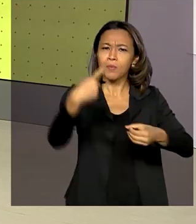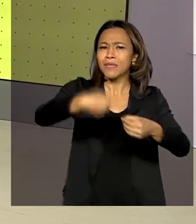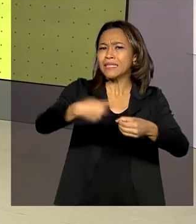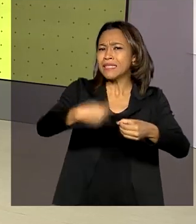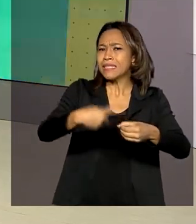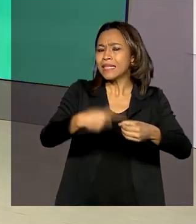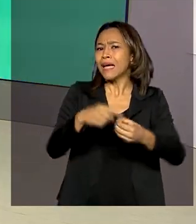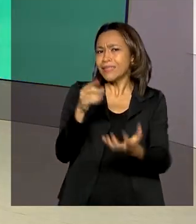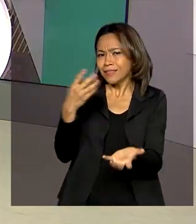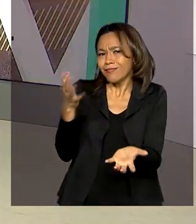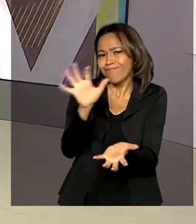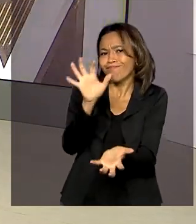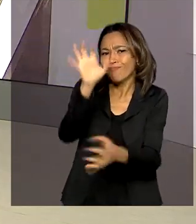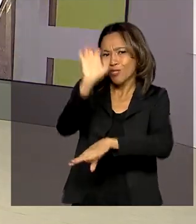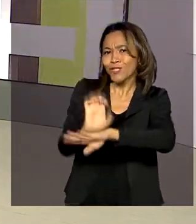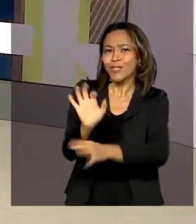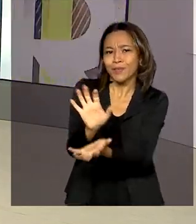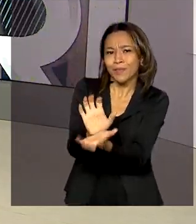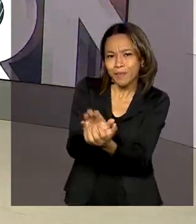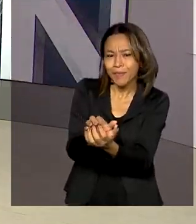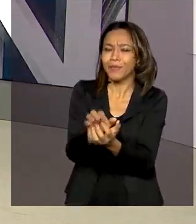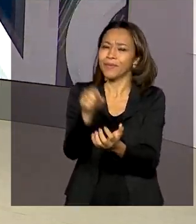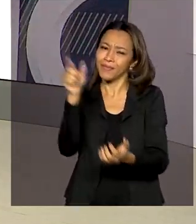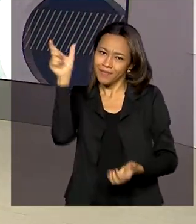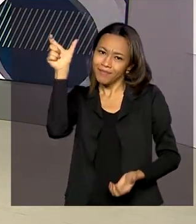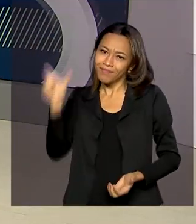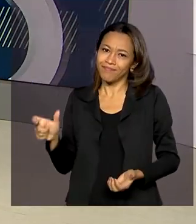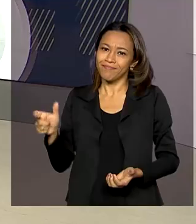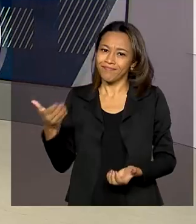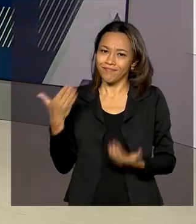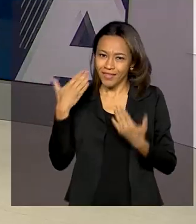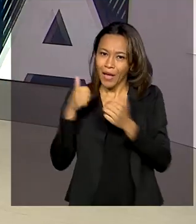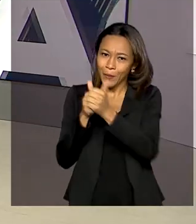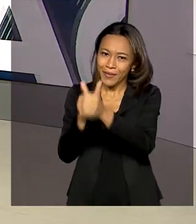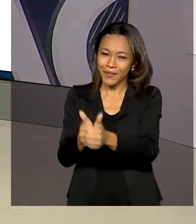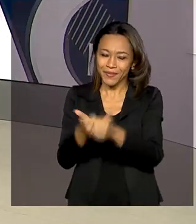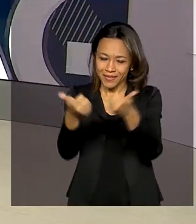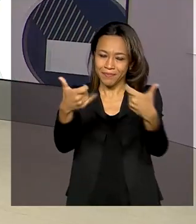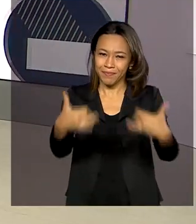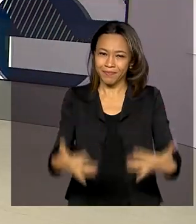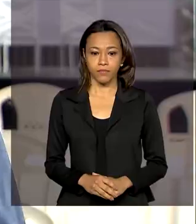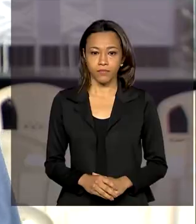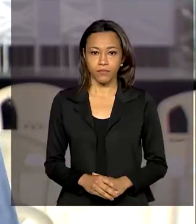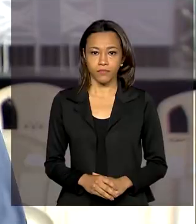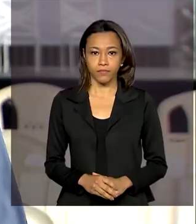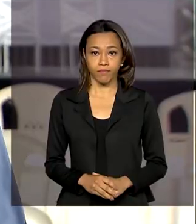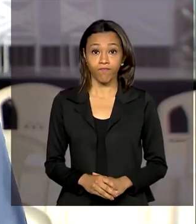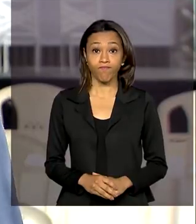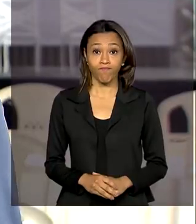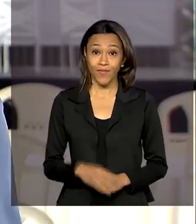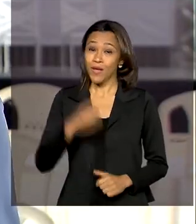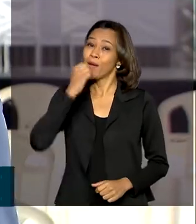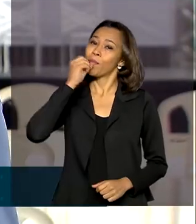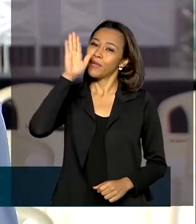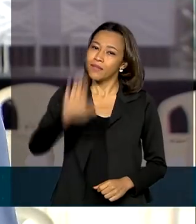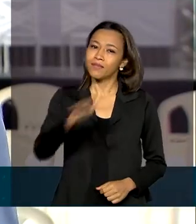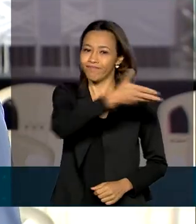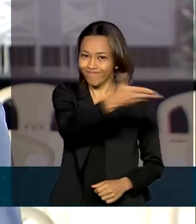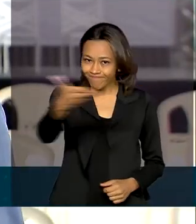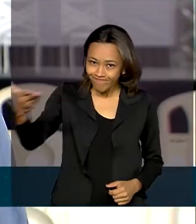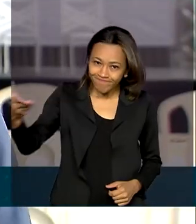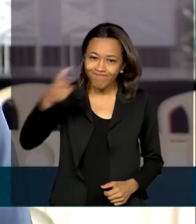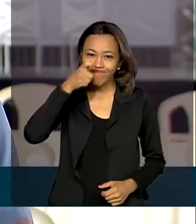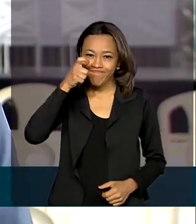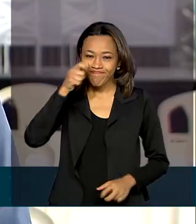Egito, em Pernambuco. O repórter Carlos Molinari acompanhou e conta pra gente. Boa tarde, telespectadores da TV